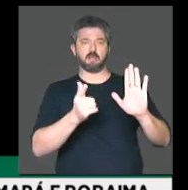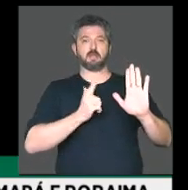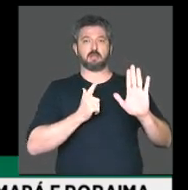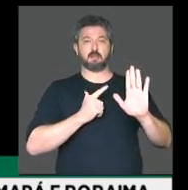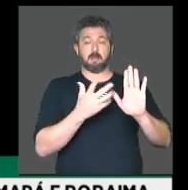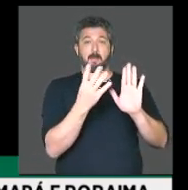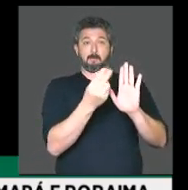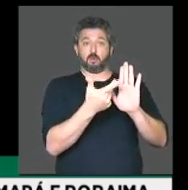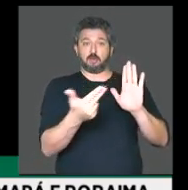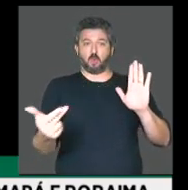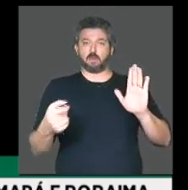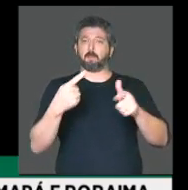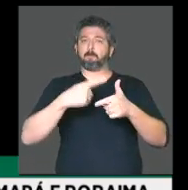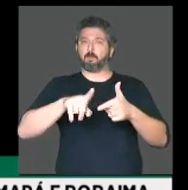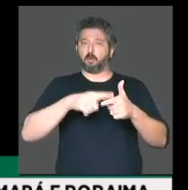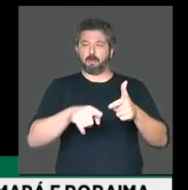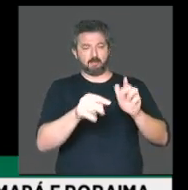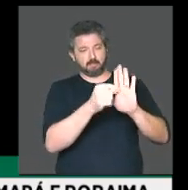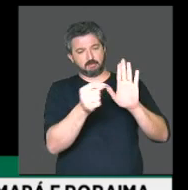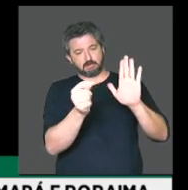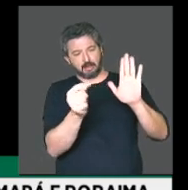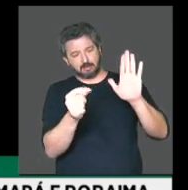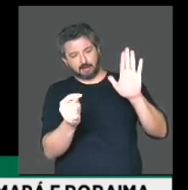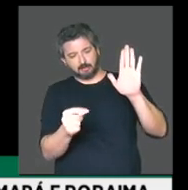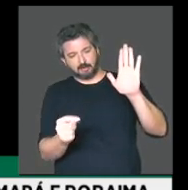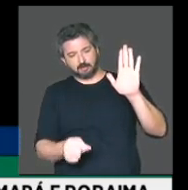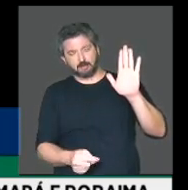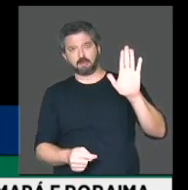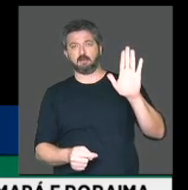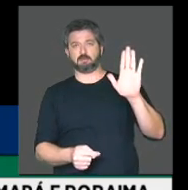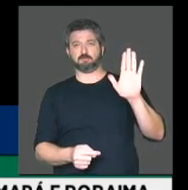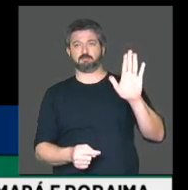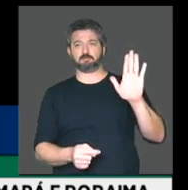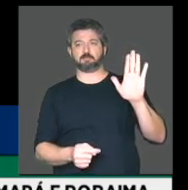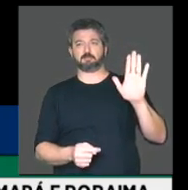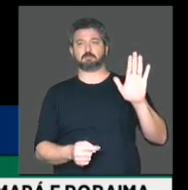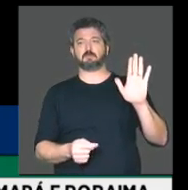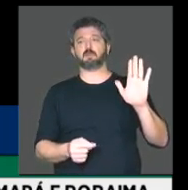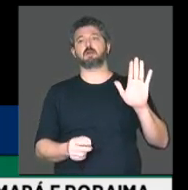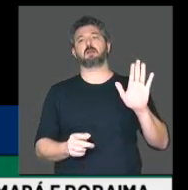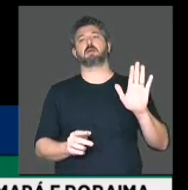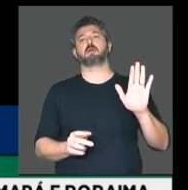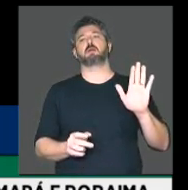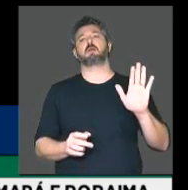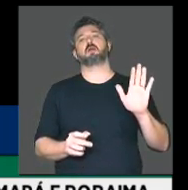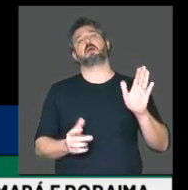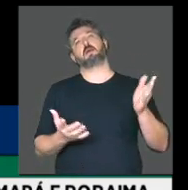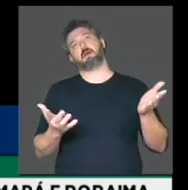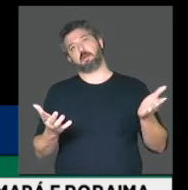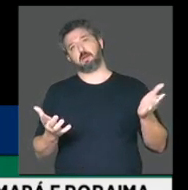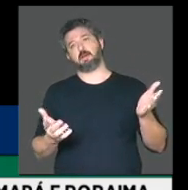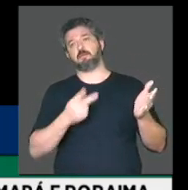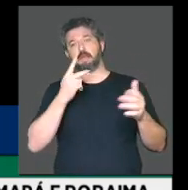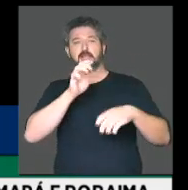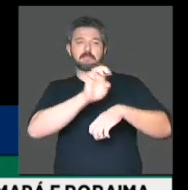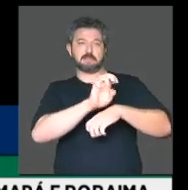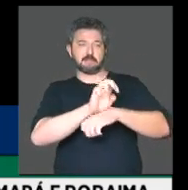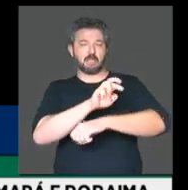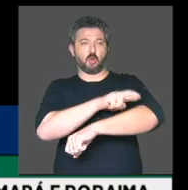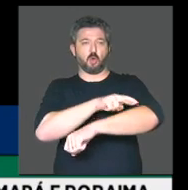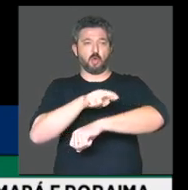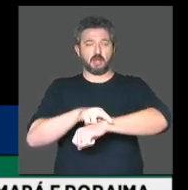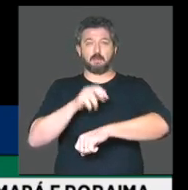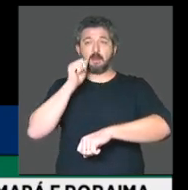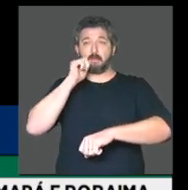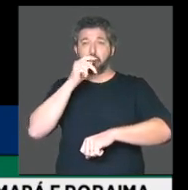muito grande de problemas. É claro que não seríamos contrário a que estados como Rorâmia e